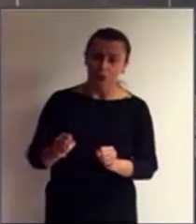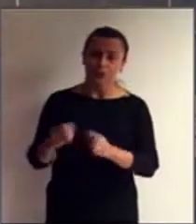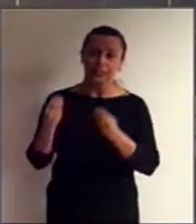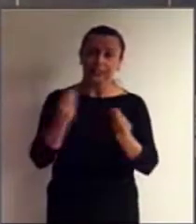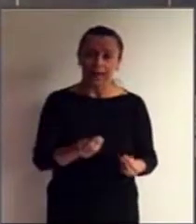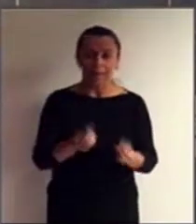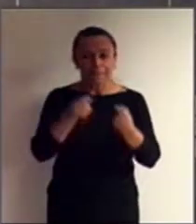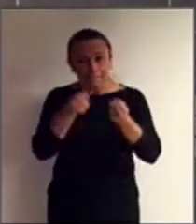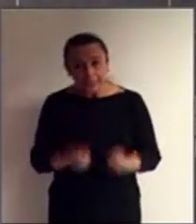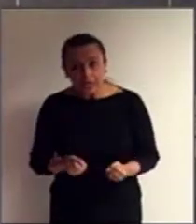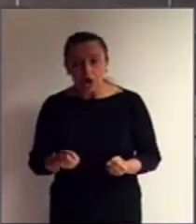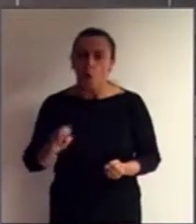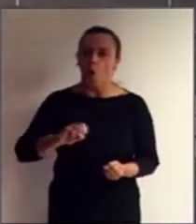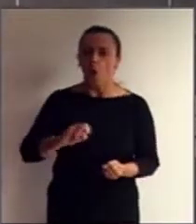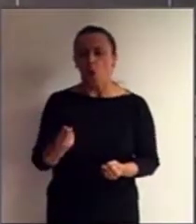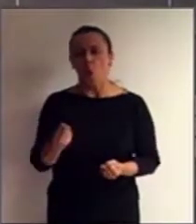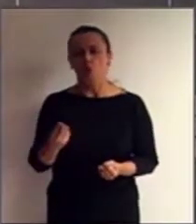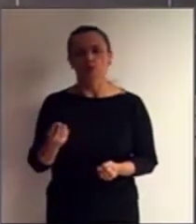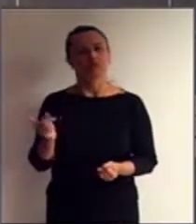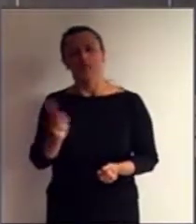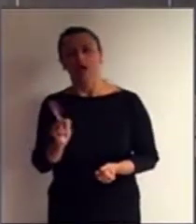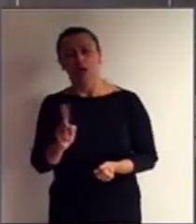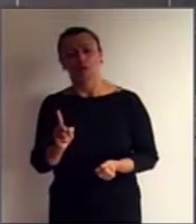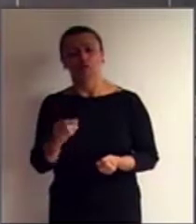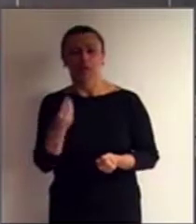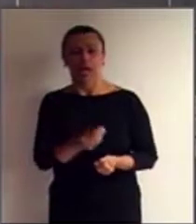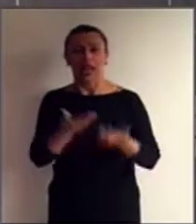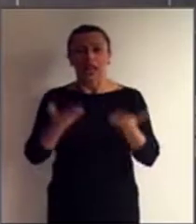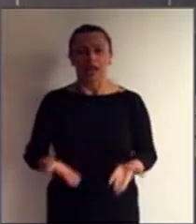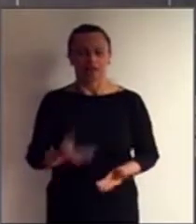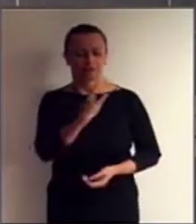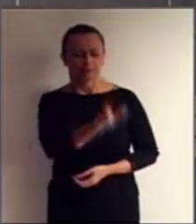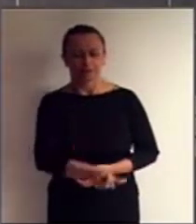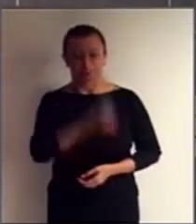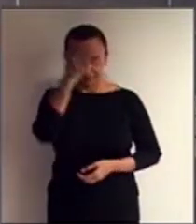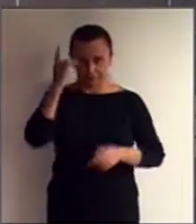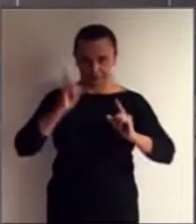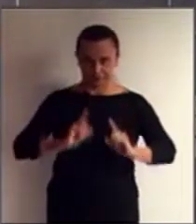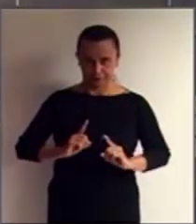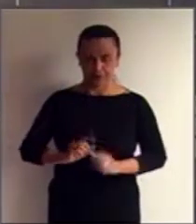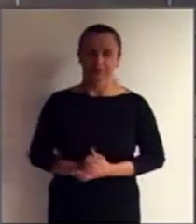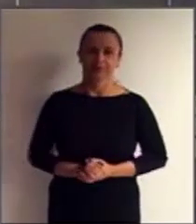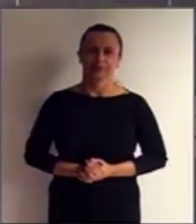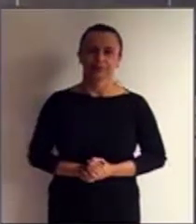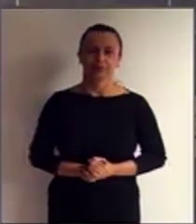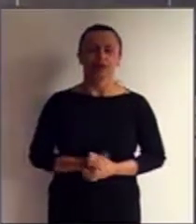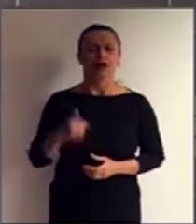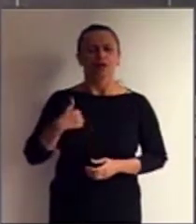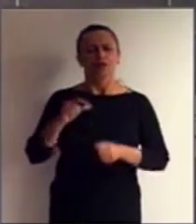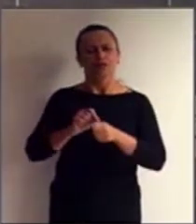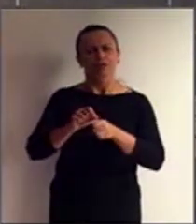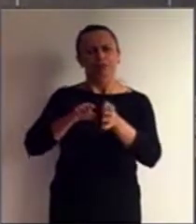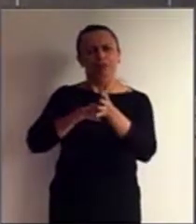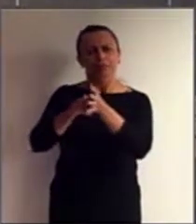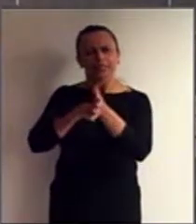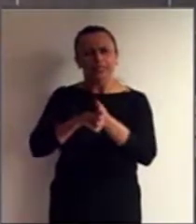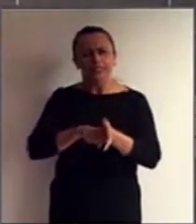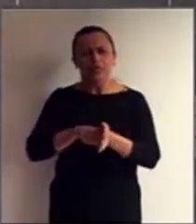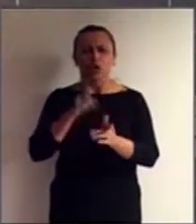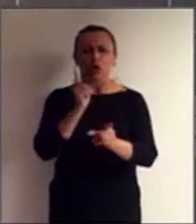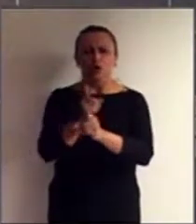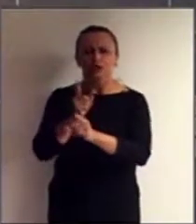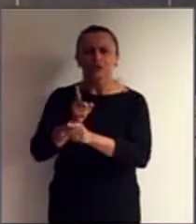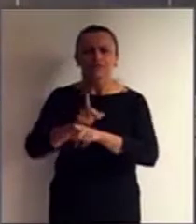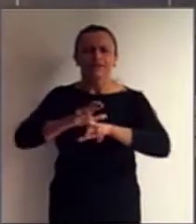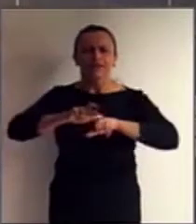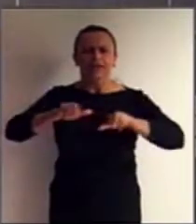deficiência. Fazendo uma pesquisa, encontrei vários textos